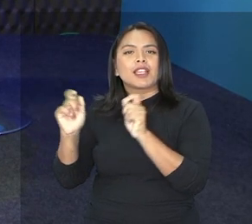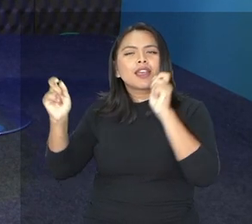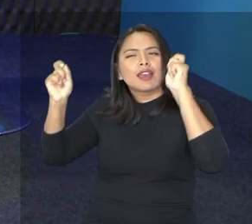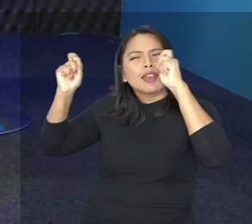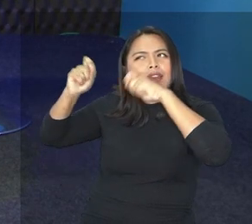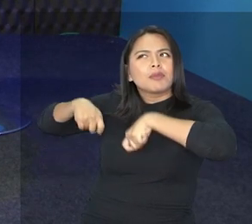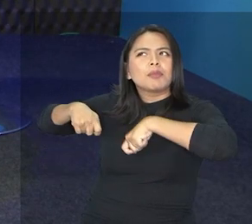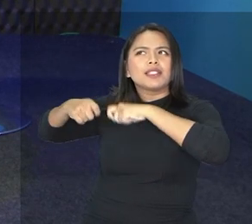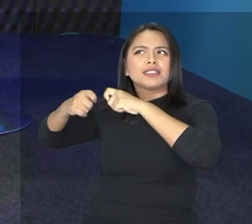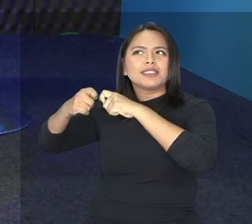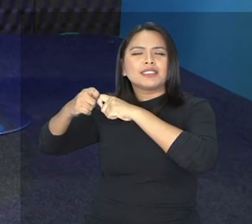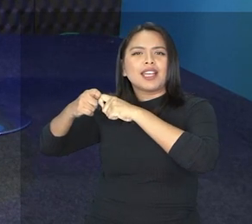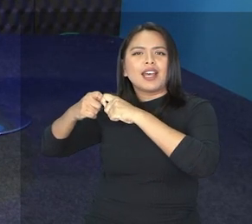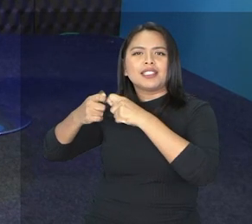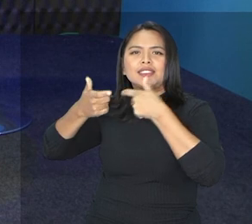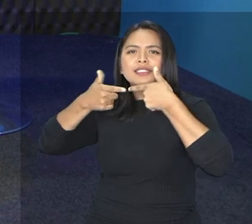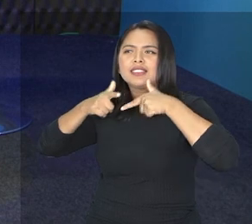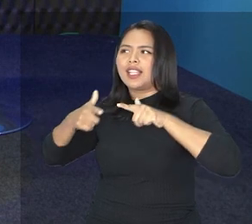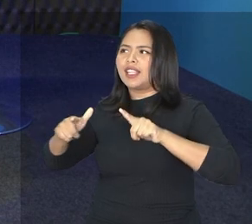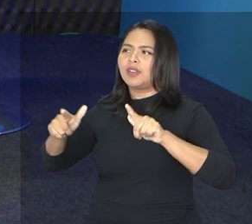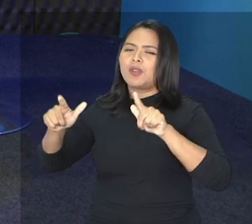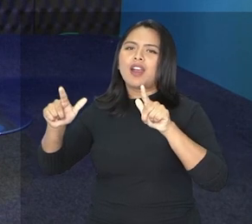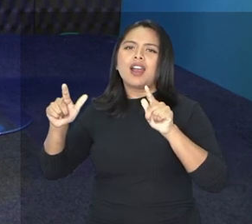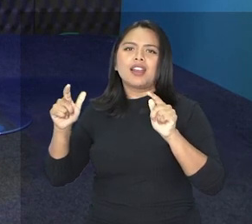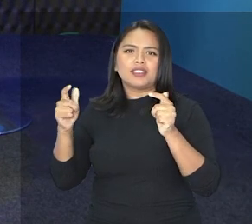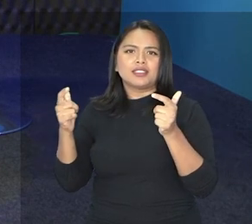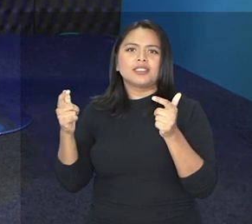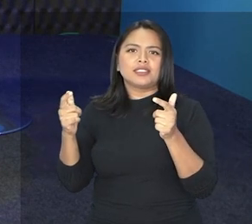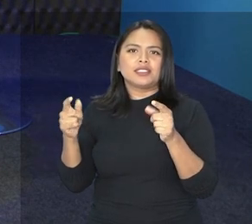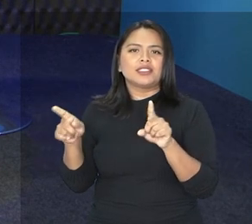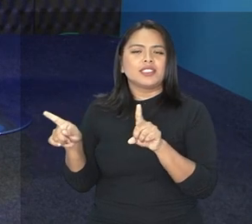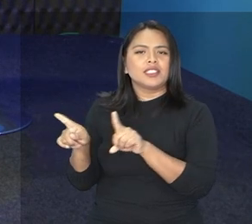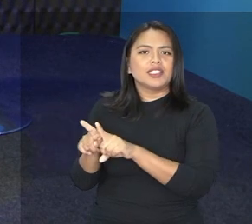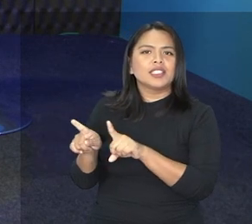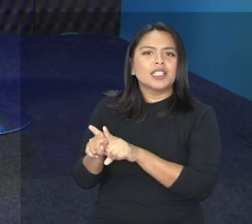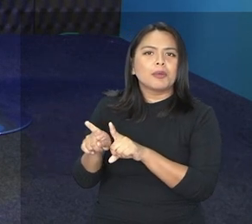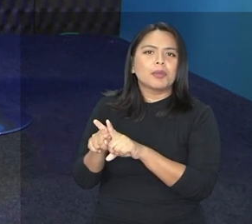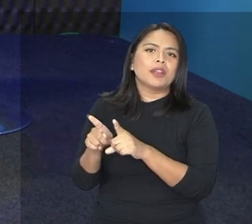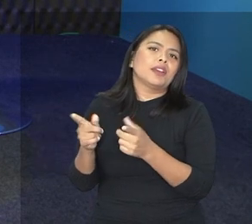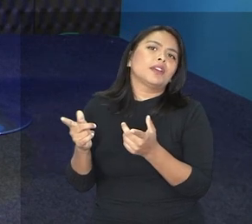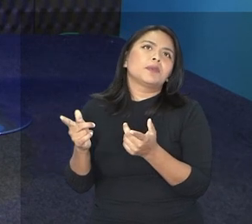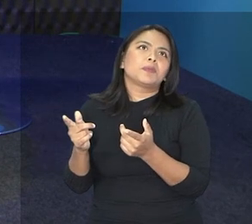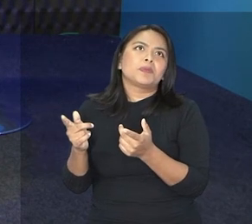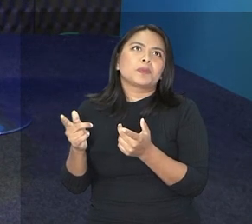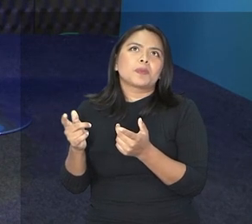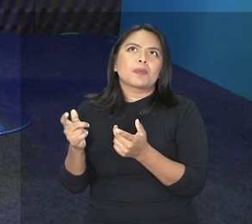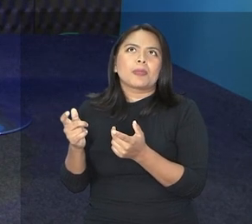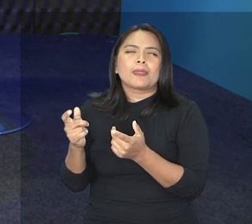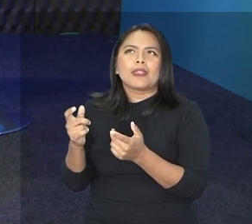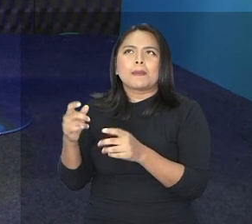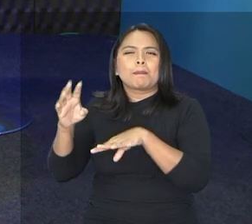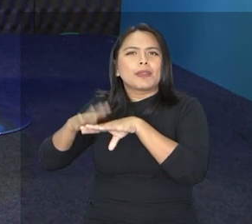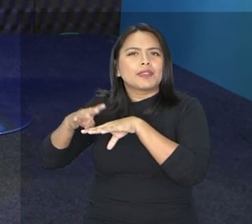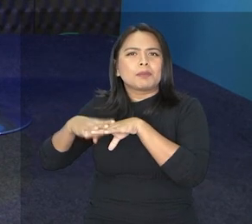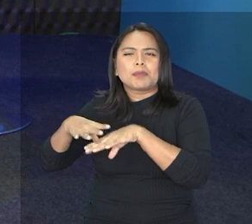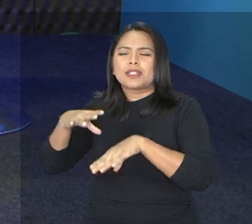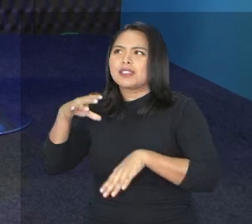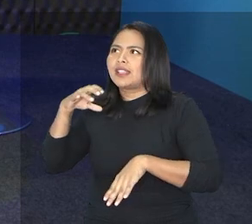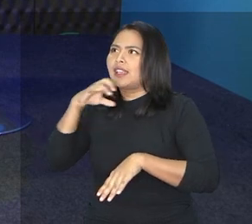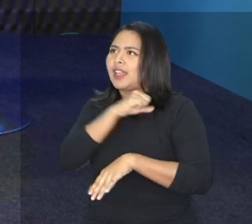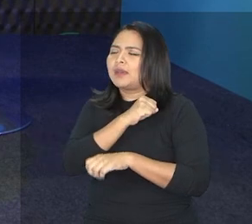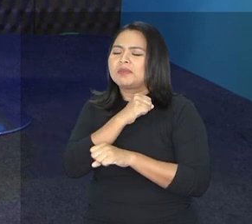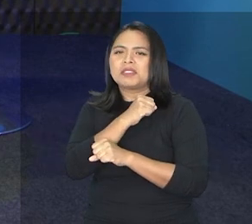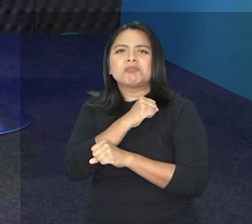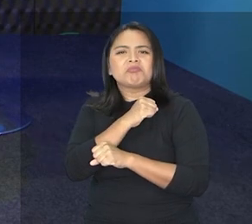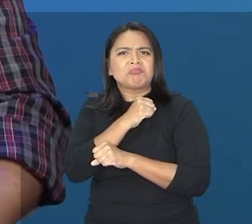Elas têm uma capacidade de linguagem e de raciocínio lógico-matemático